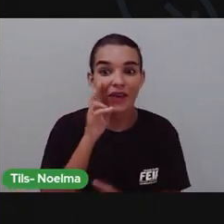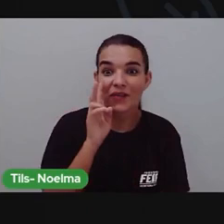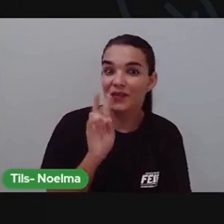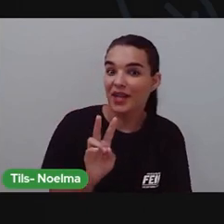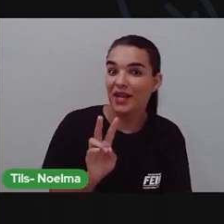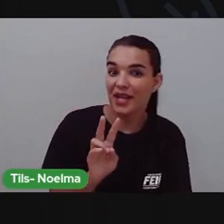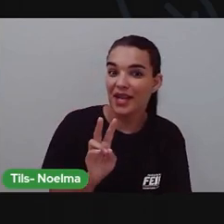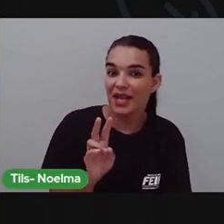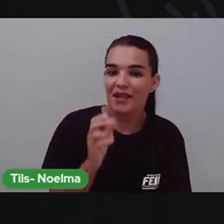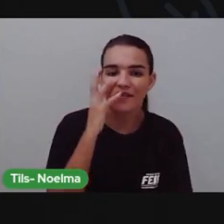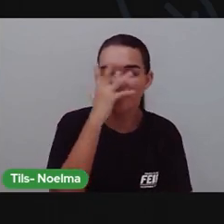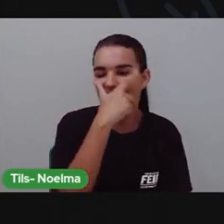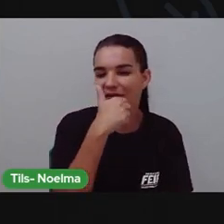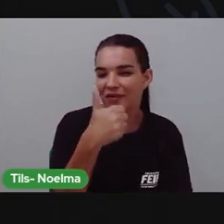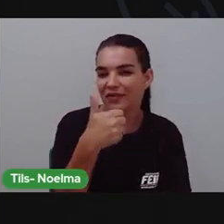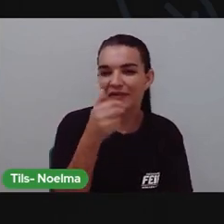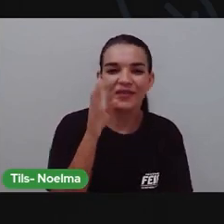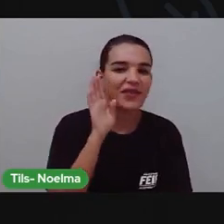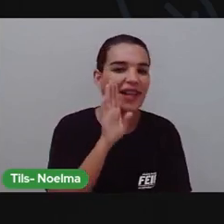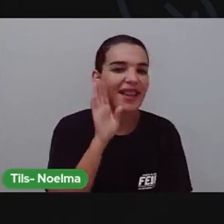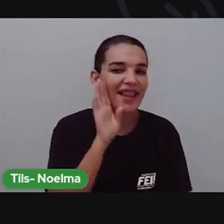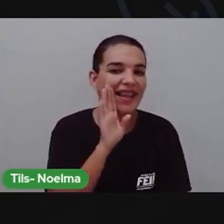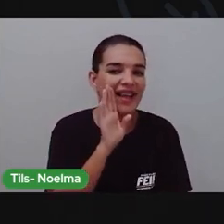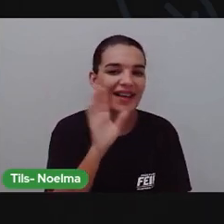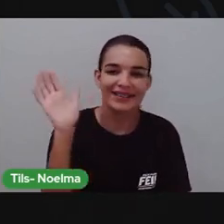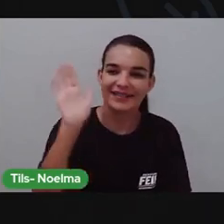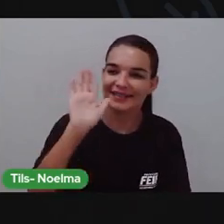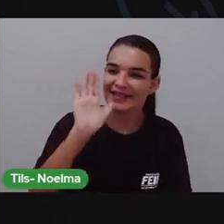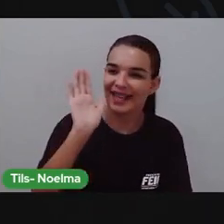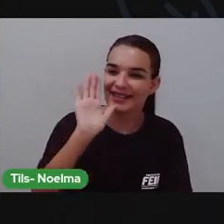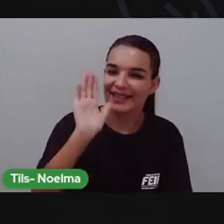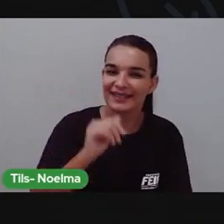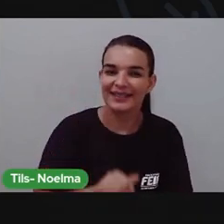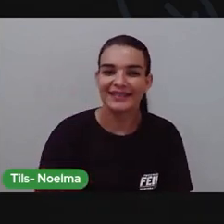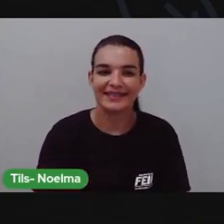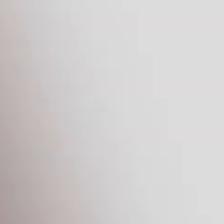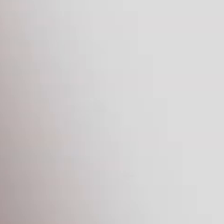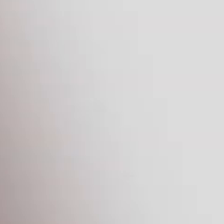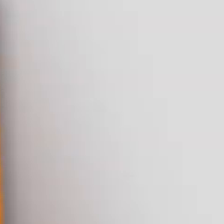hein? Vai ficar bastante legal, né? Até a próxima aula.